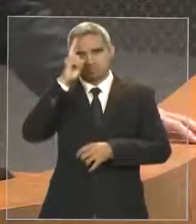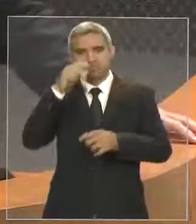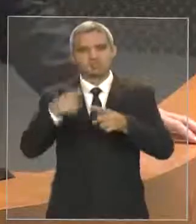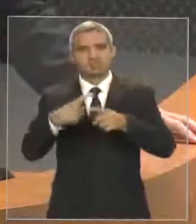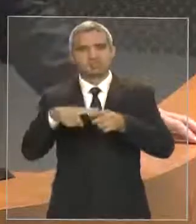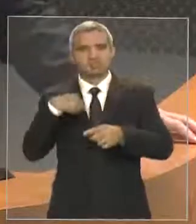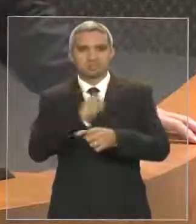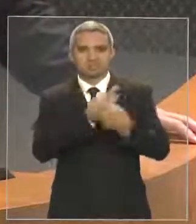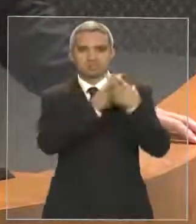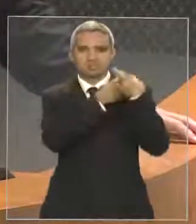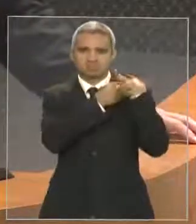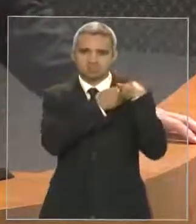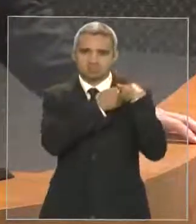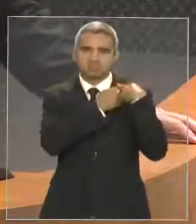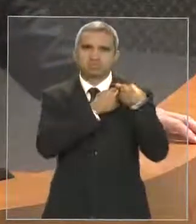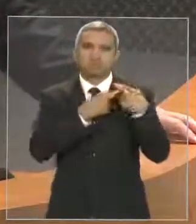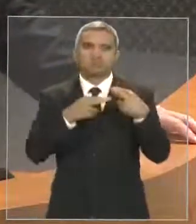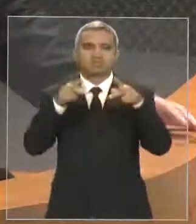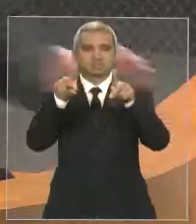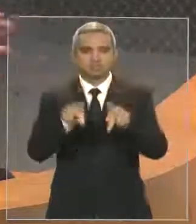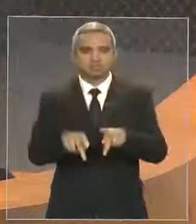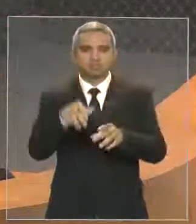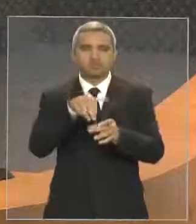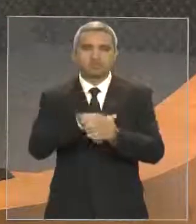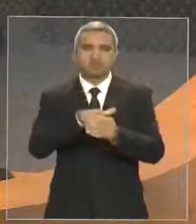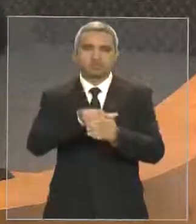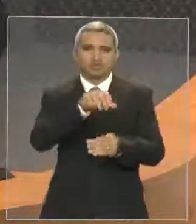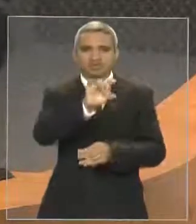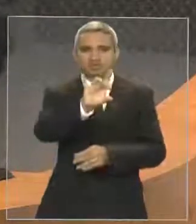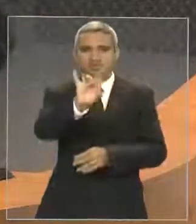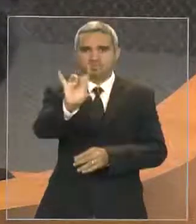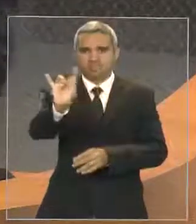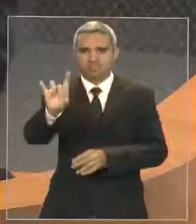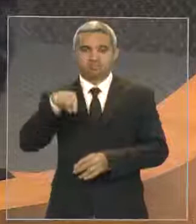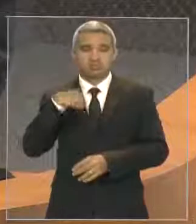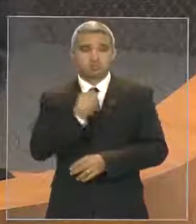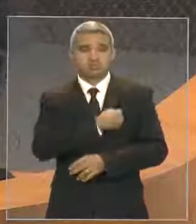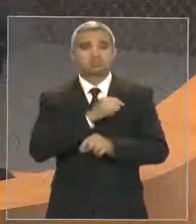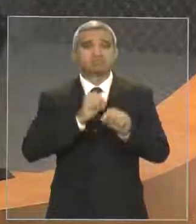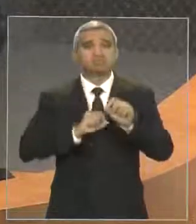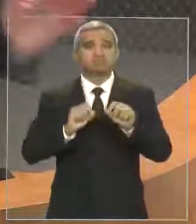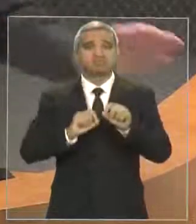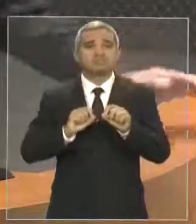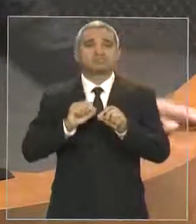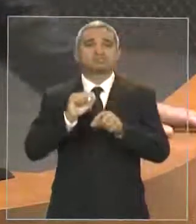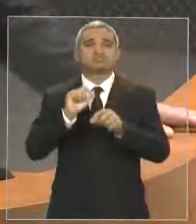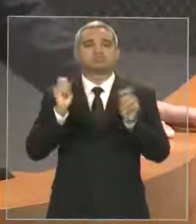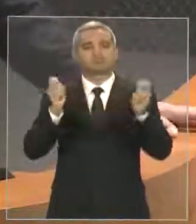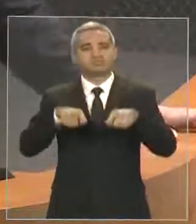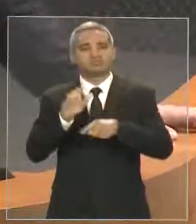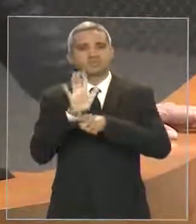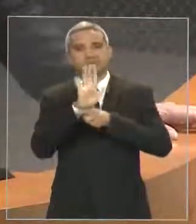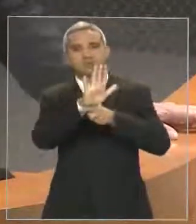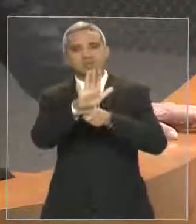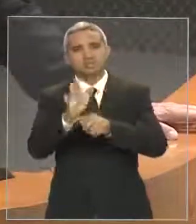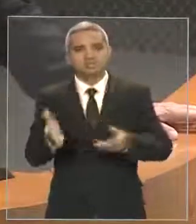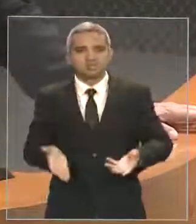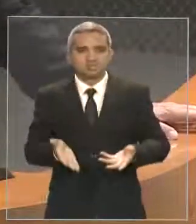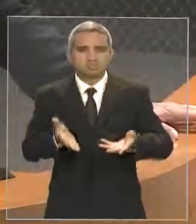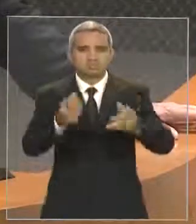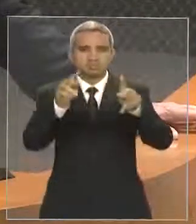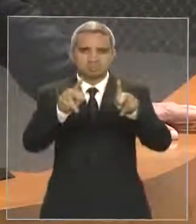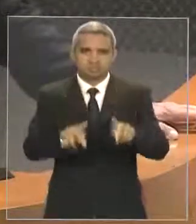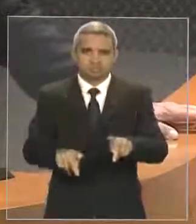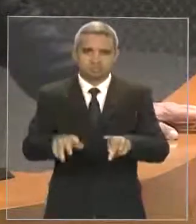seria negar a luta do povo que um dia nos colocou aqui, esperançosos que pudéssemos dar as respostas às suas inquietações e aos seus desejos.